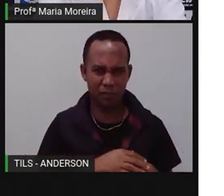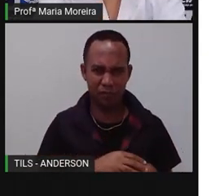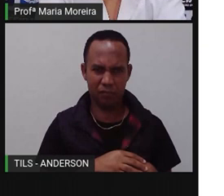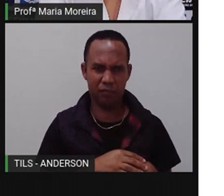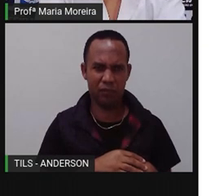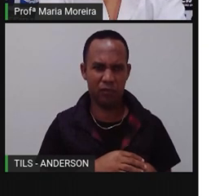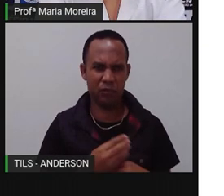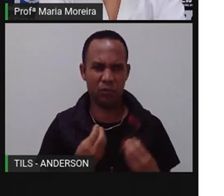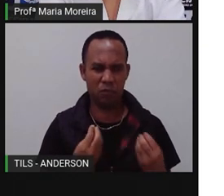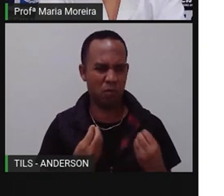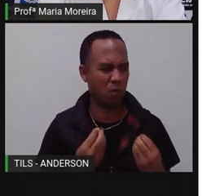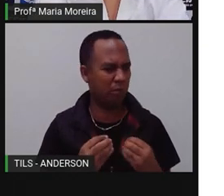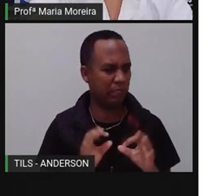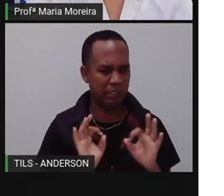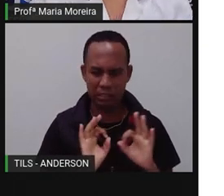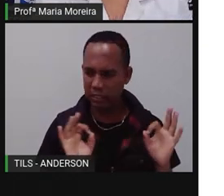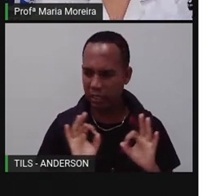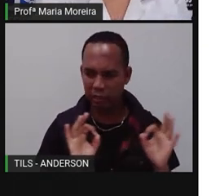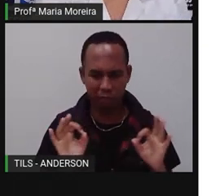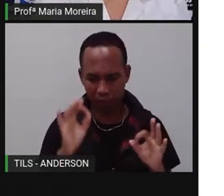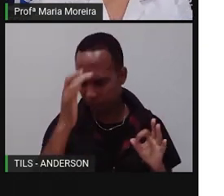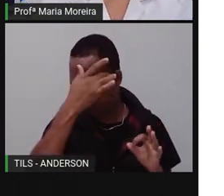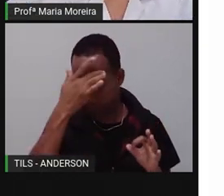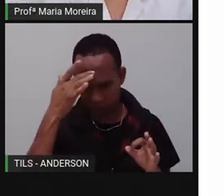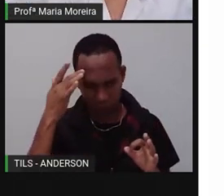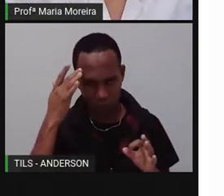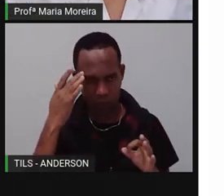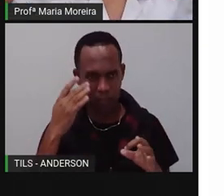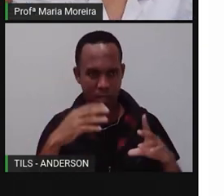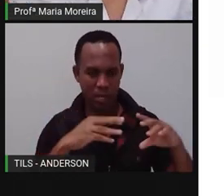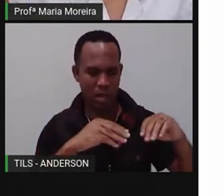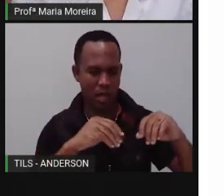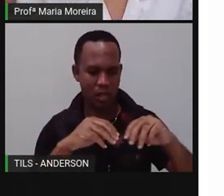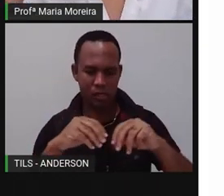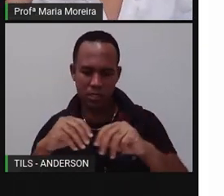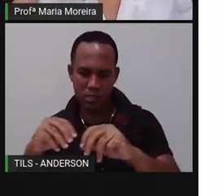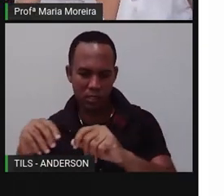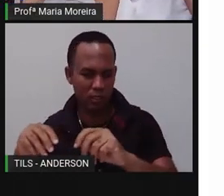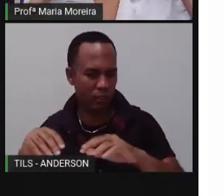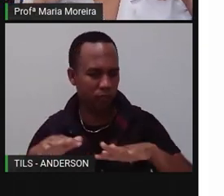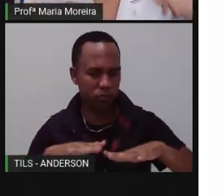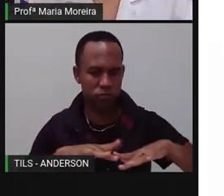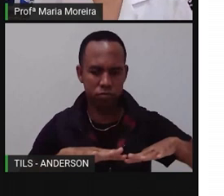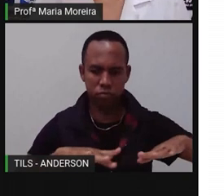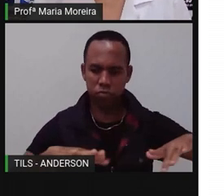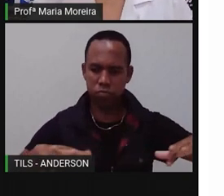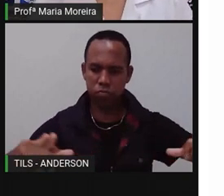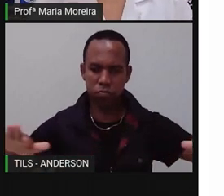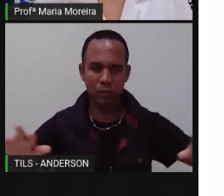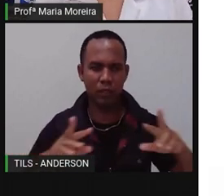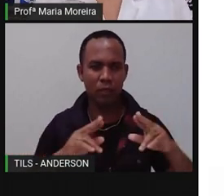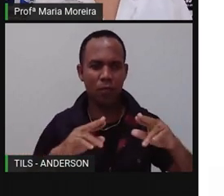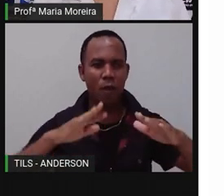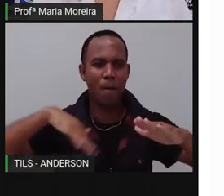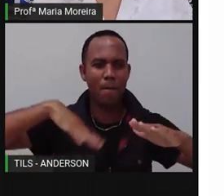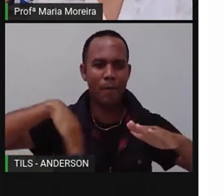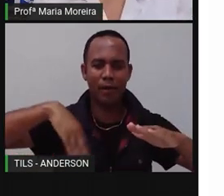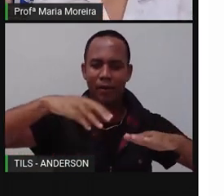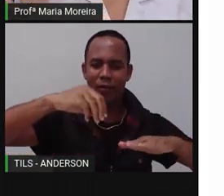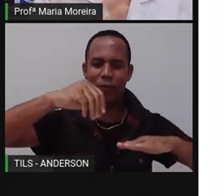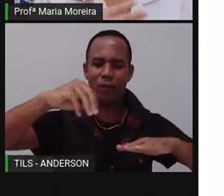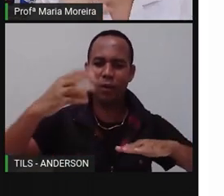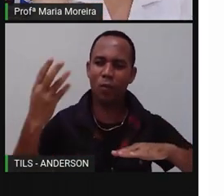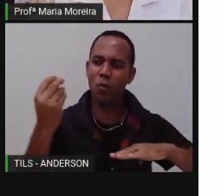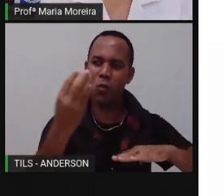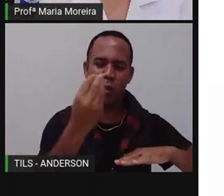rua tá é um deserto, viu? É o quê? Areia pra todos os lados. Aquela areia é tipo areia de praia. E aonde o quê?